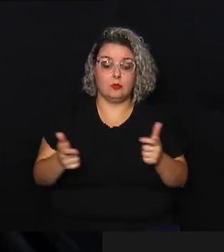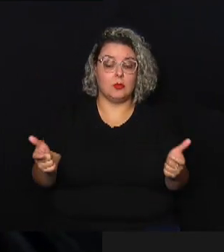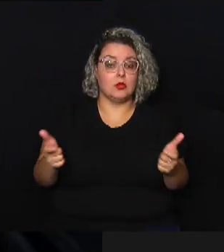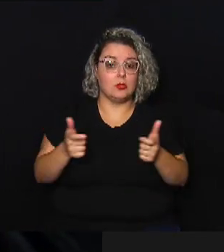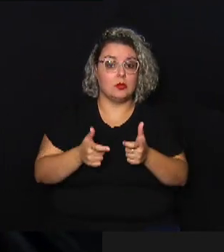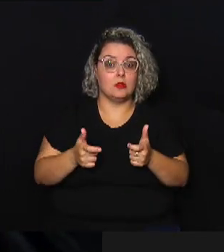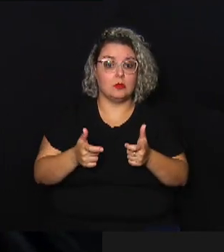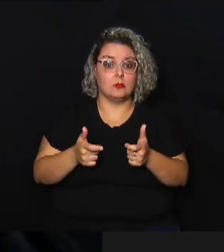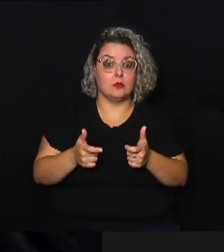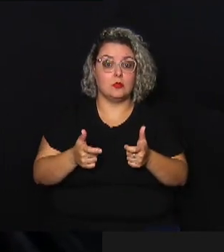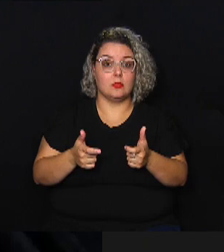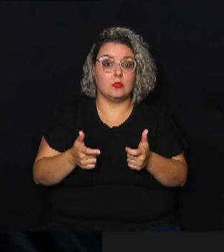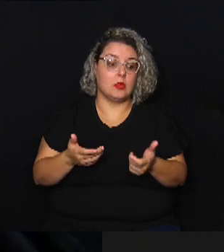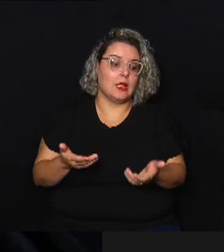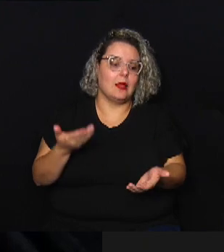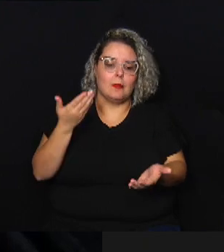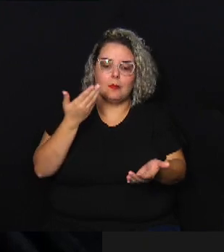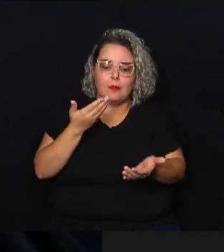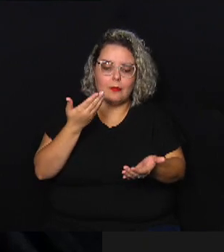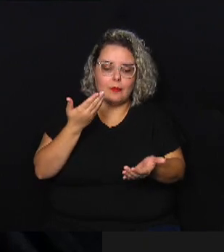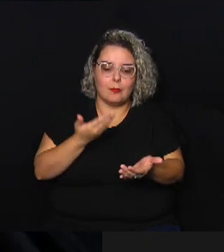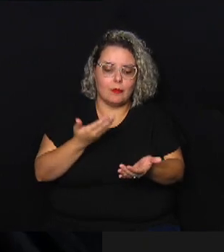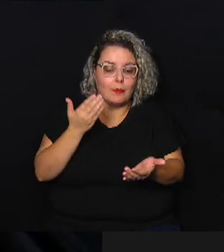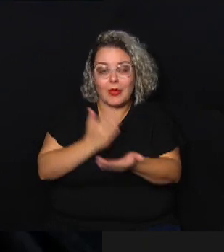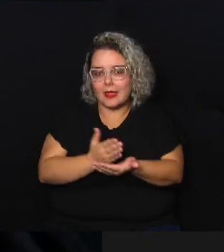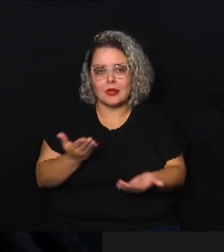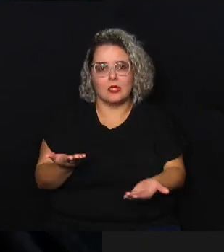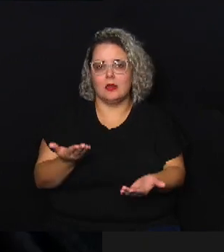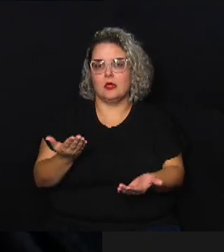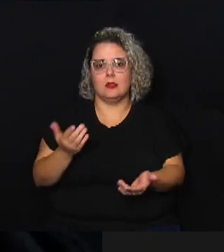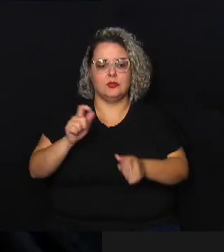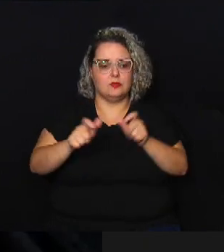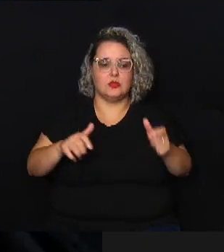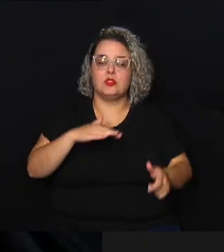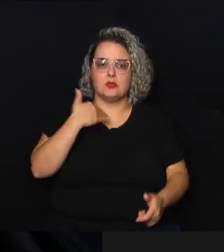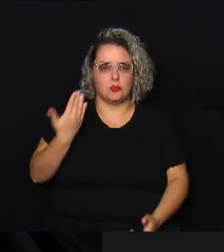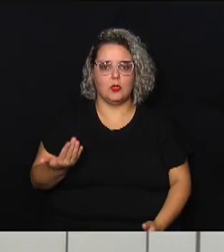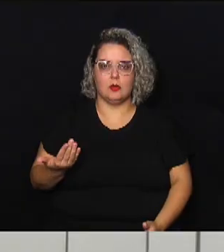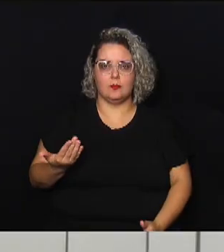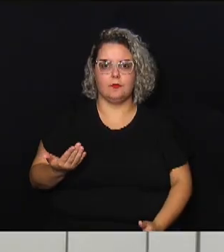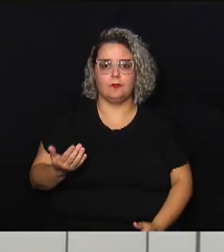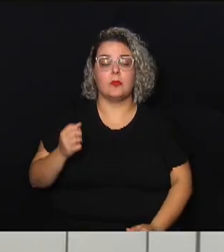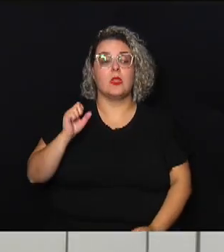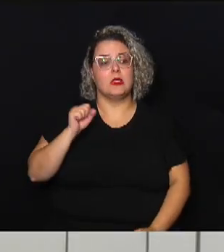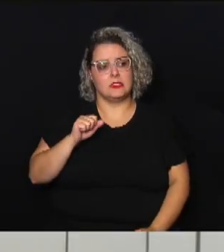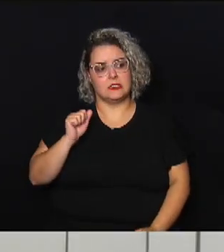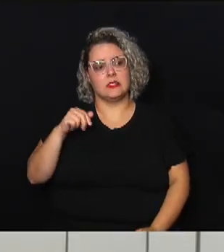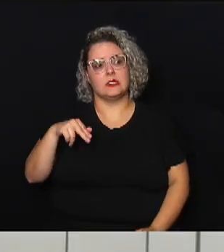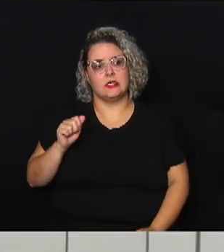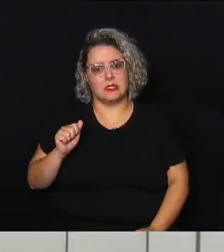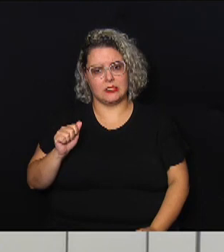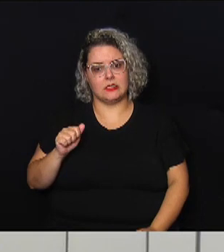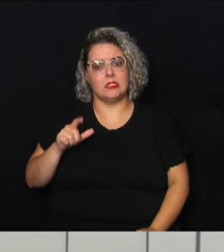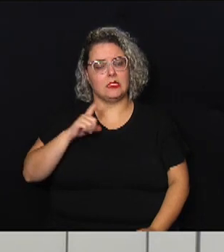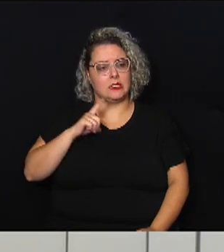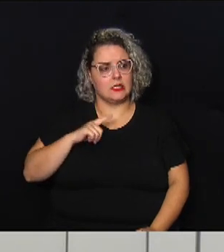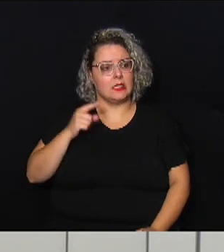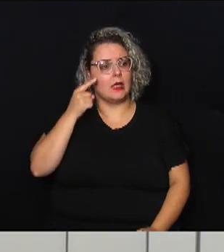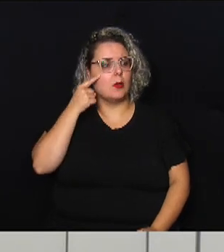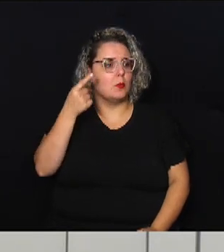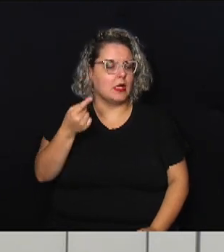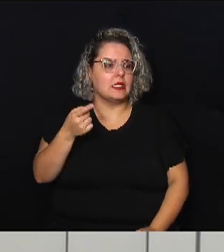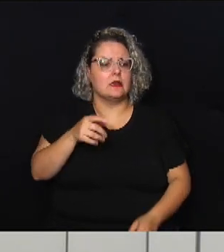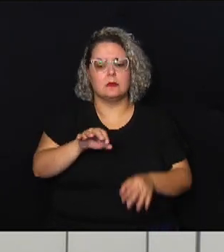de vida porque isso é irreparável Sim Ana existe uma previsão para que esse projeto